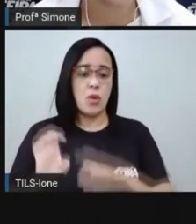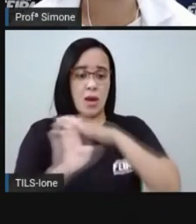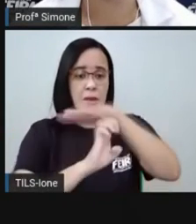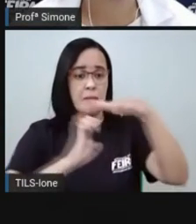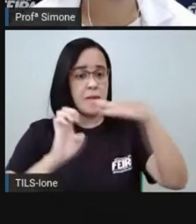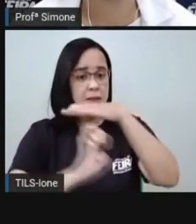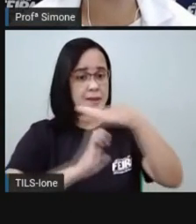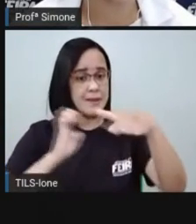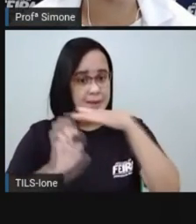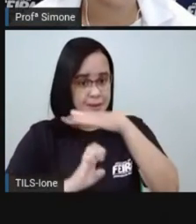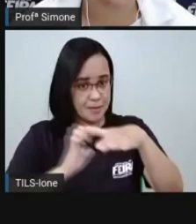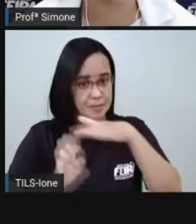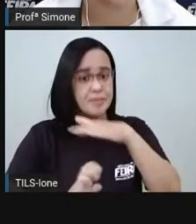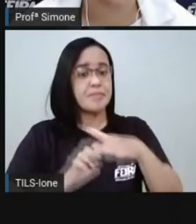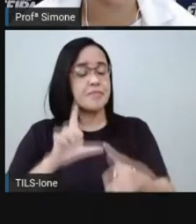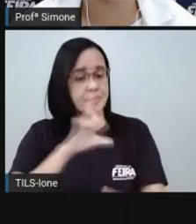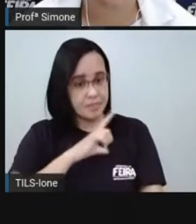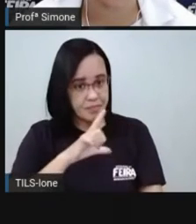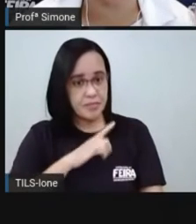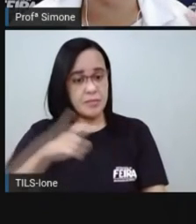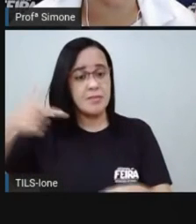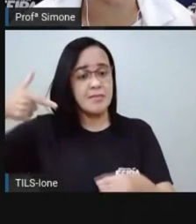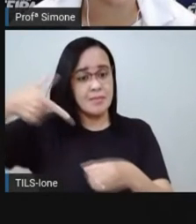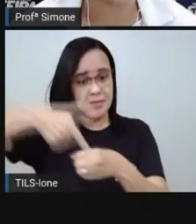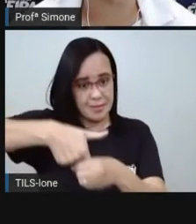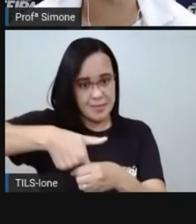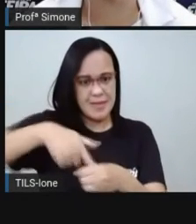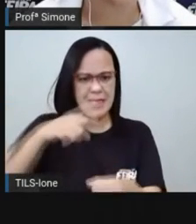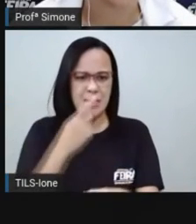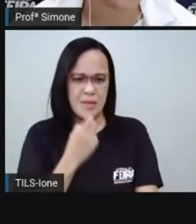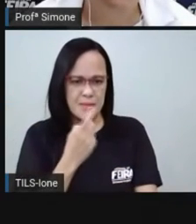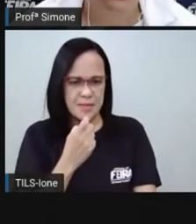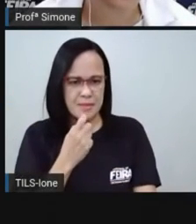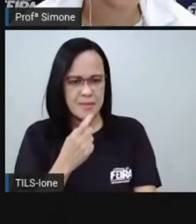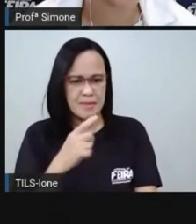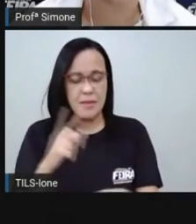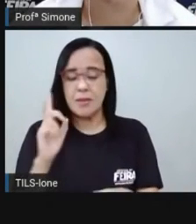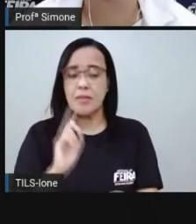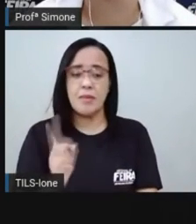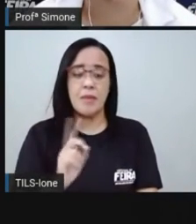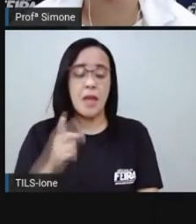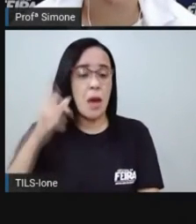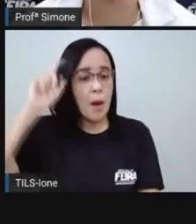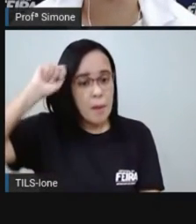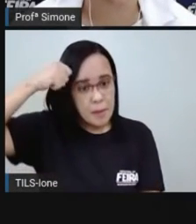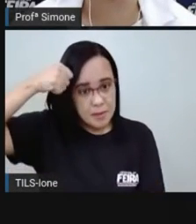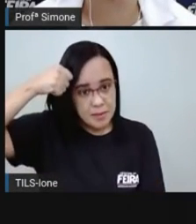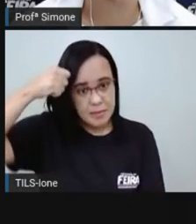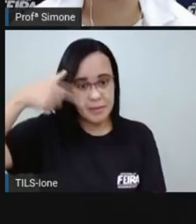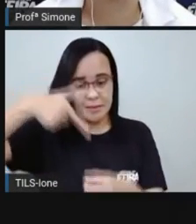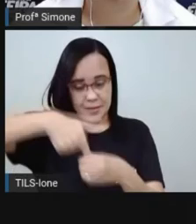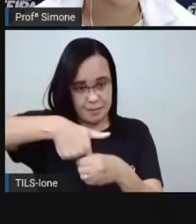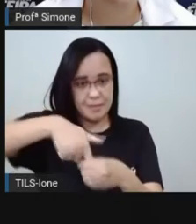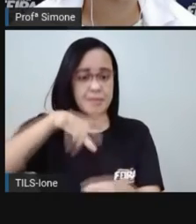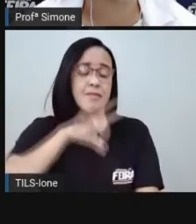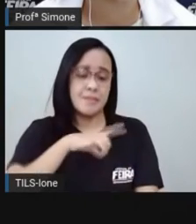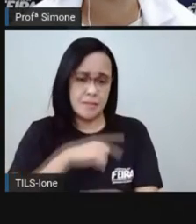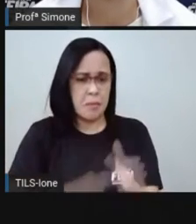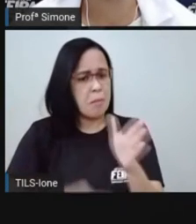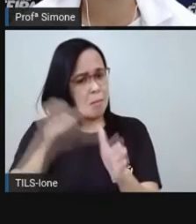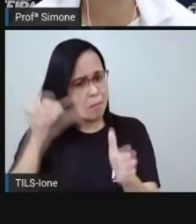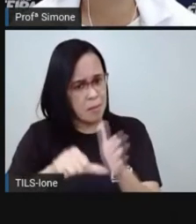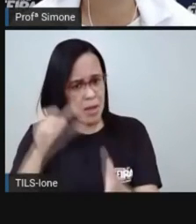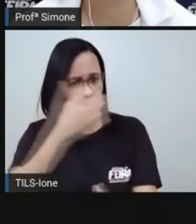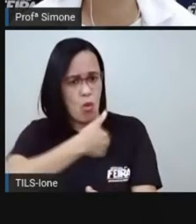Já havia sido descoberto o petróleo lá por 1930 mais ou menos do primeiro governo de Getúlio Vargas